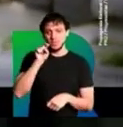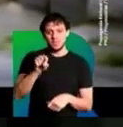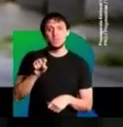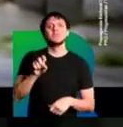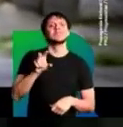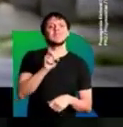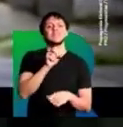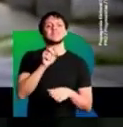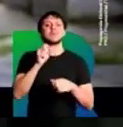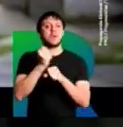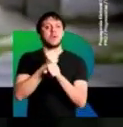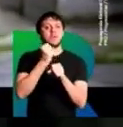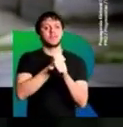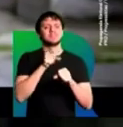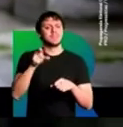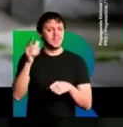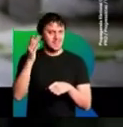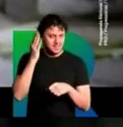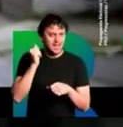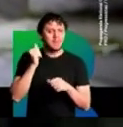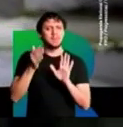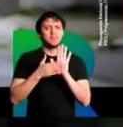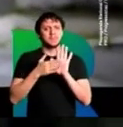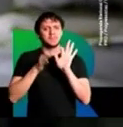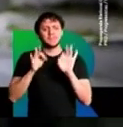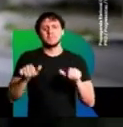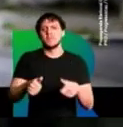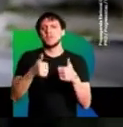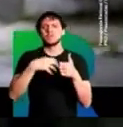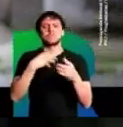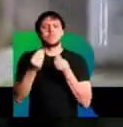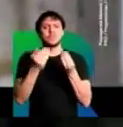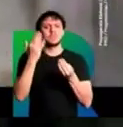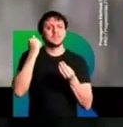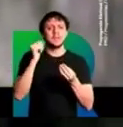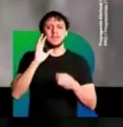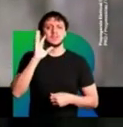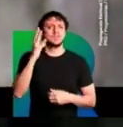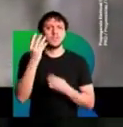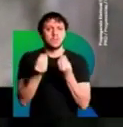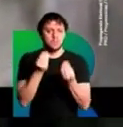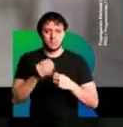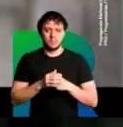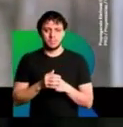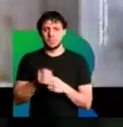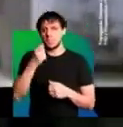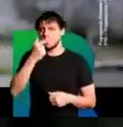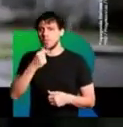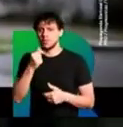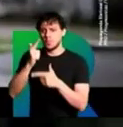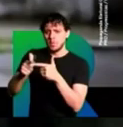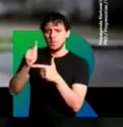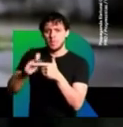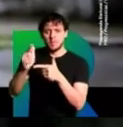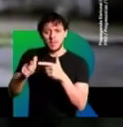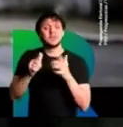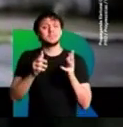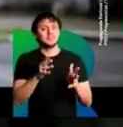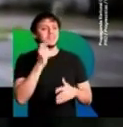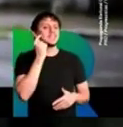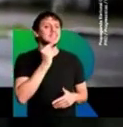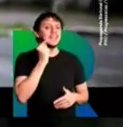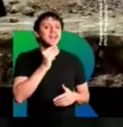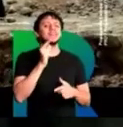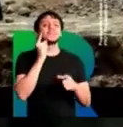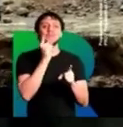propostas concretas. Sabe o que precisa melhorar e sabe como resolver. Enquanto o Boulos encontra problemas, Ricardo encontra